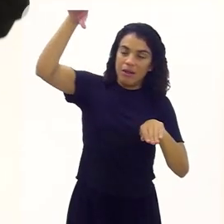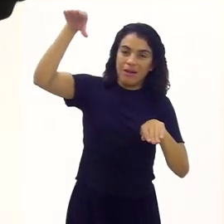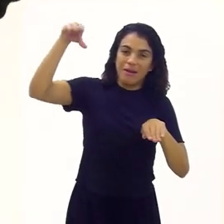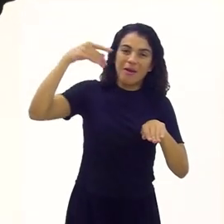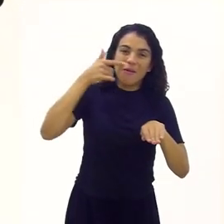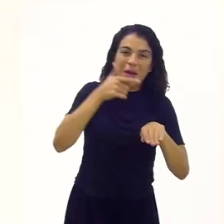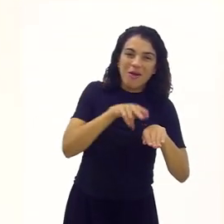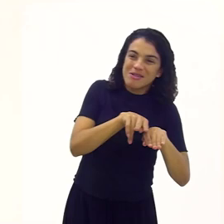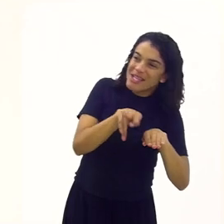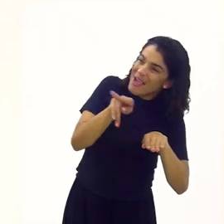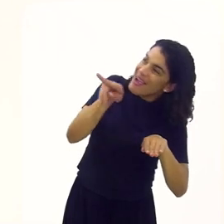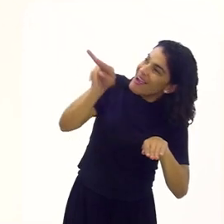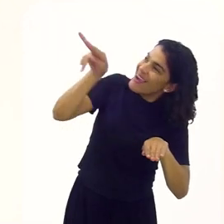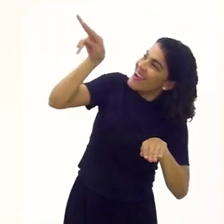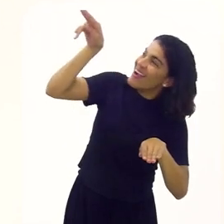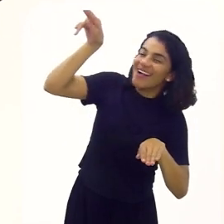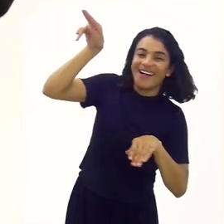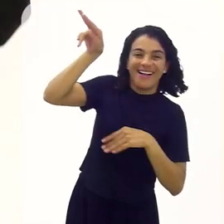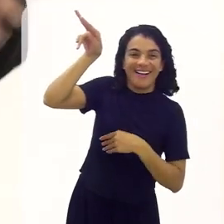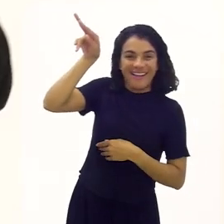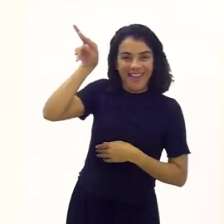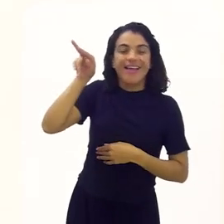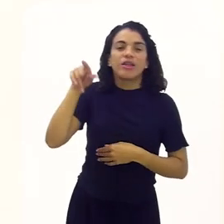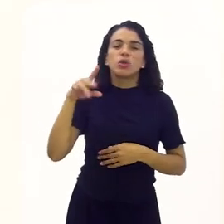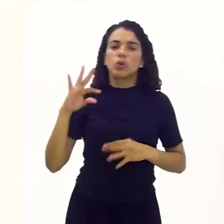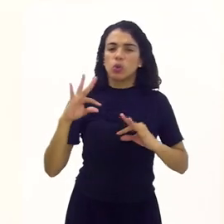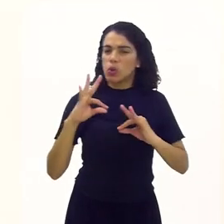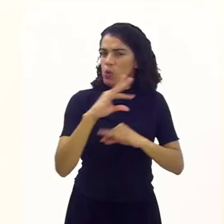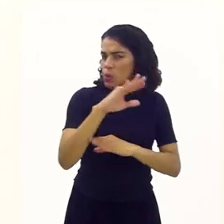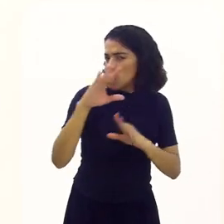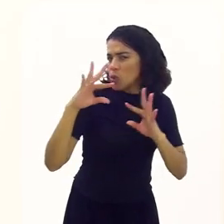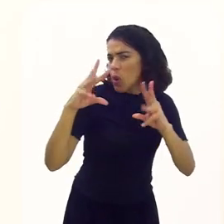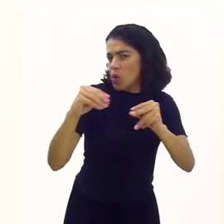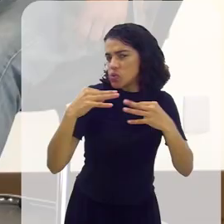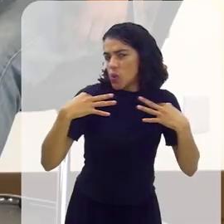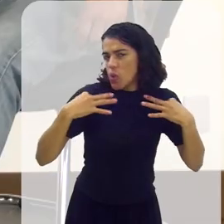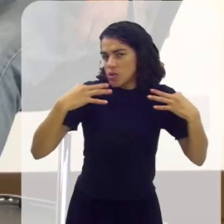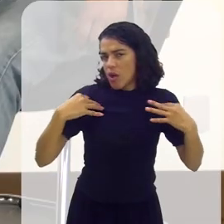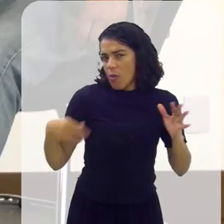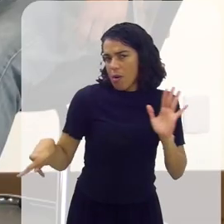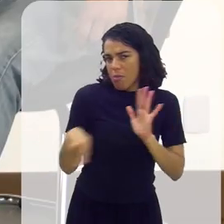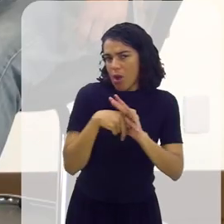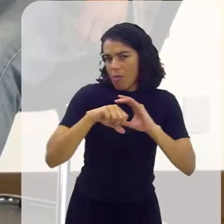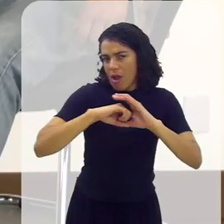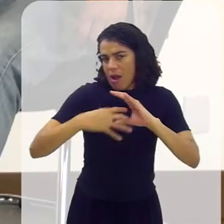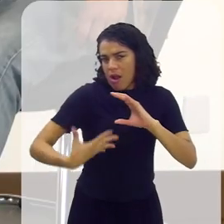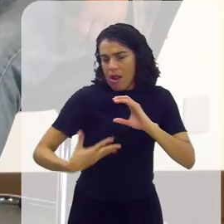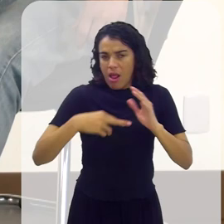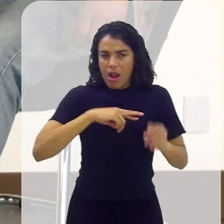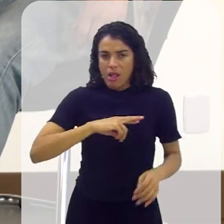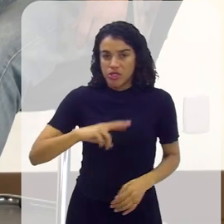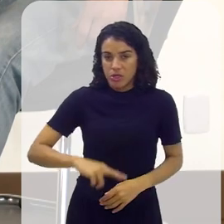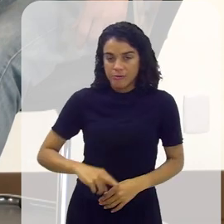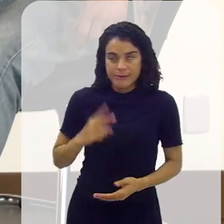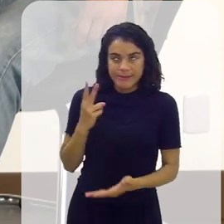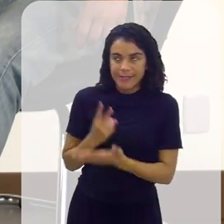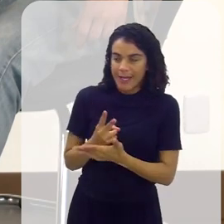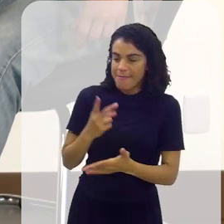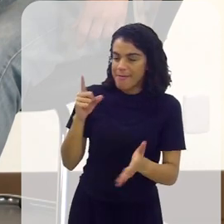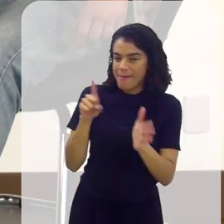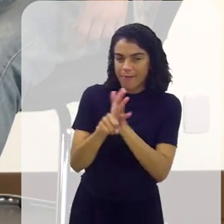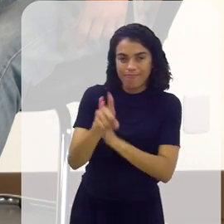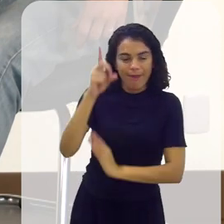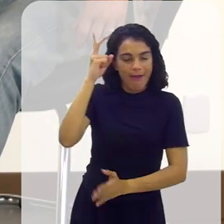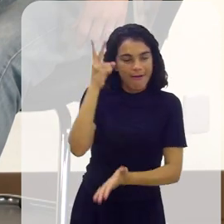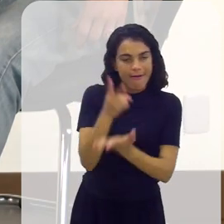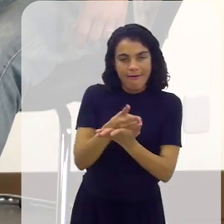praticáveis para que todos possam aparecer, né? E todos vão com as suas roupas características. E é sempre a